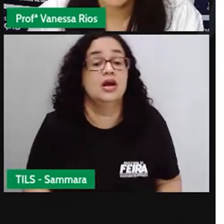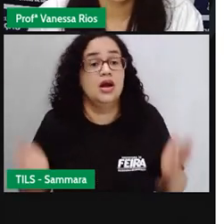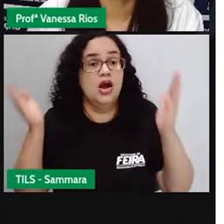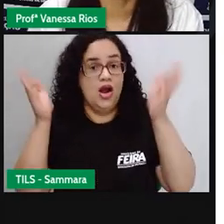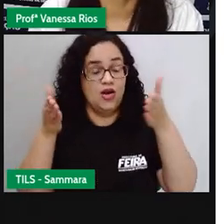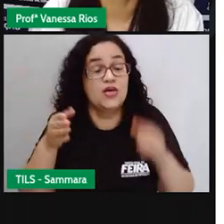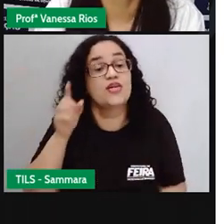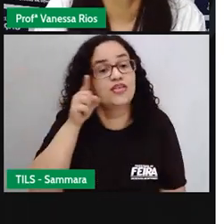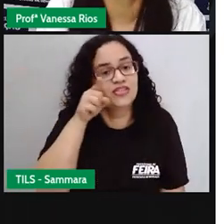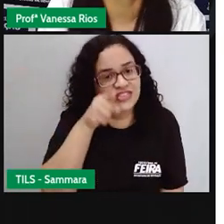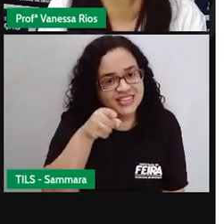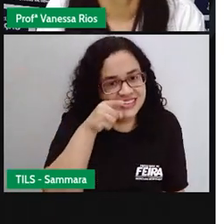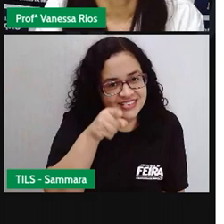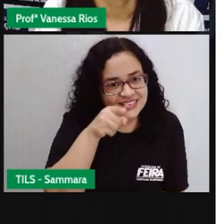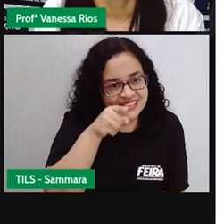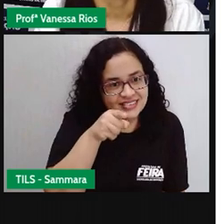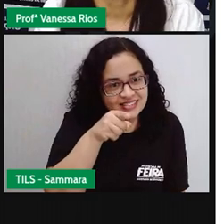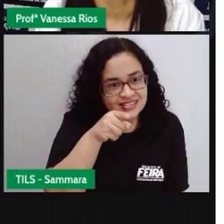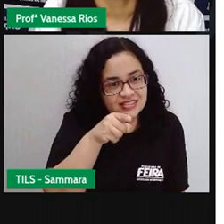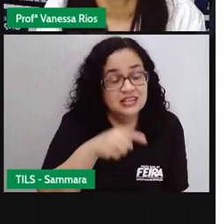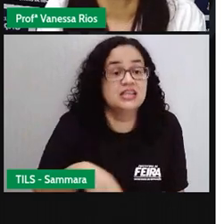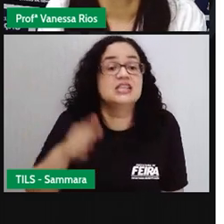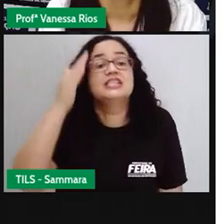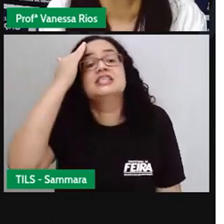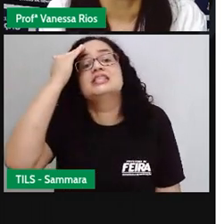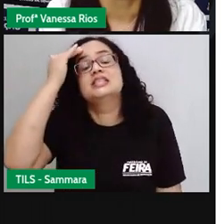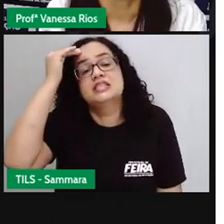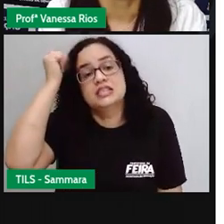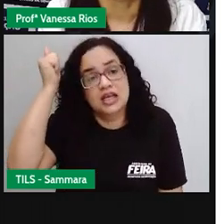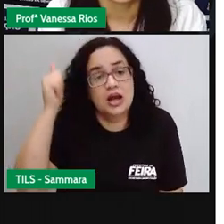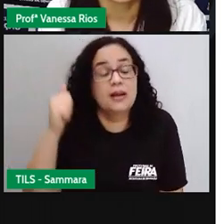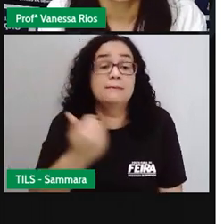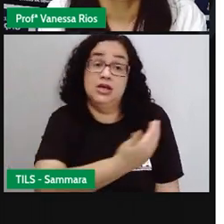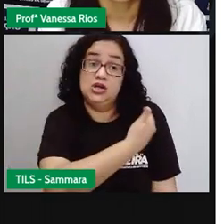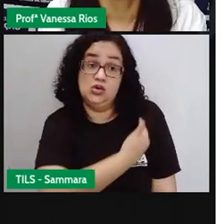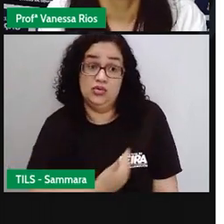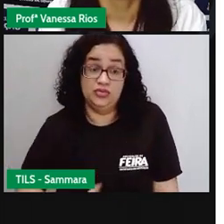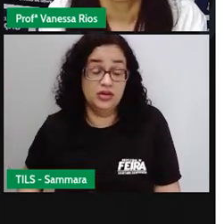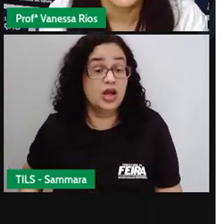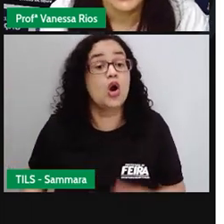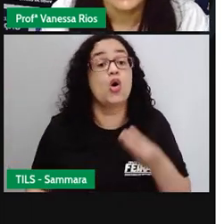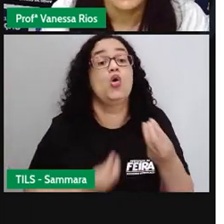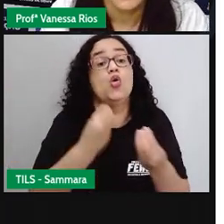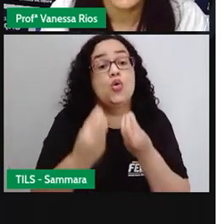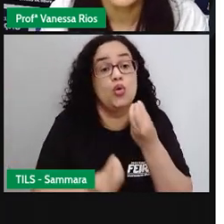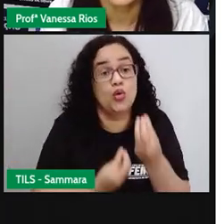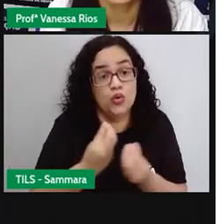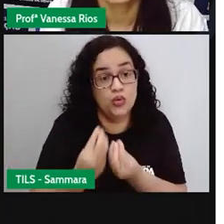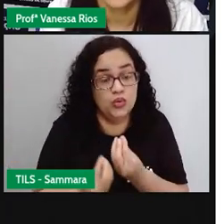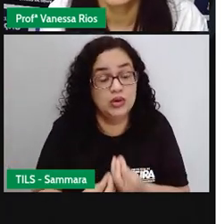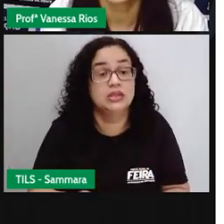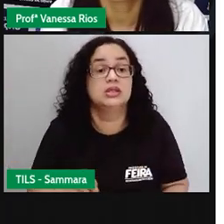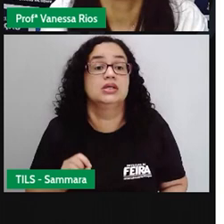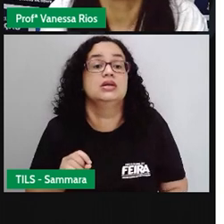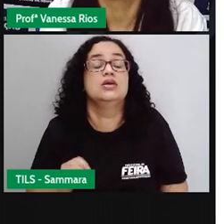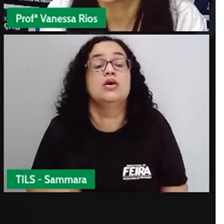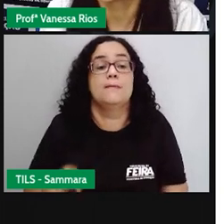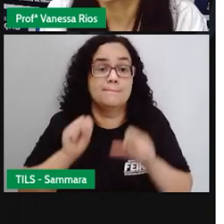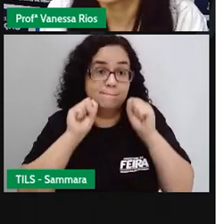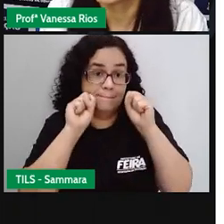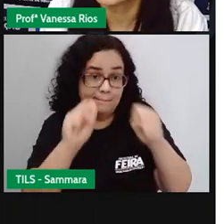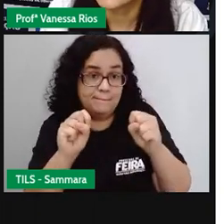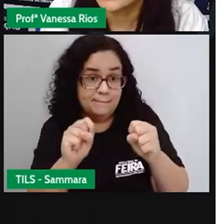Agora, ó, é com você. Já sabem aí quem é que governa, como governa, não é? De que forma os